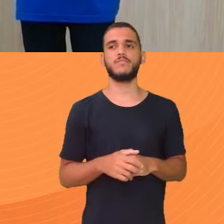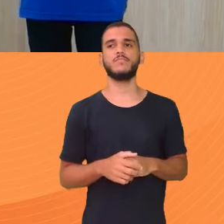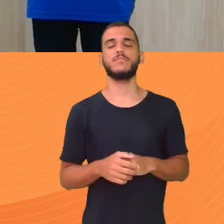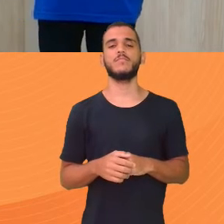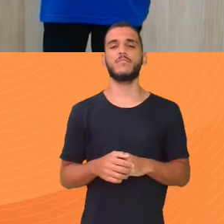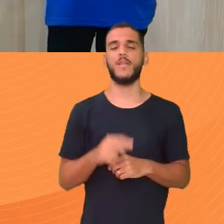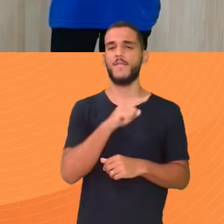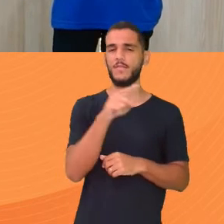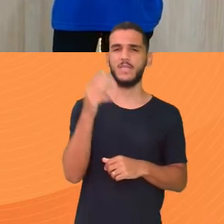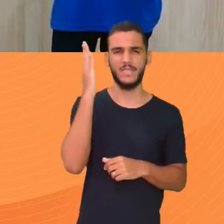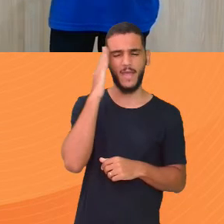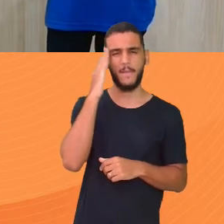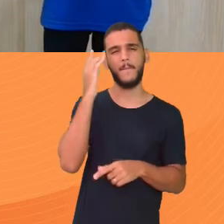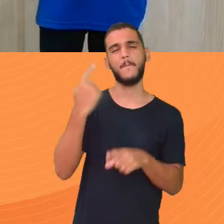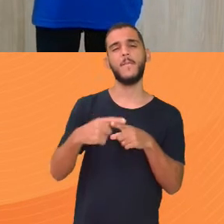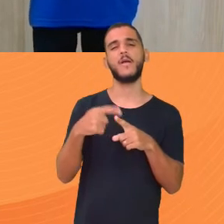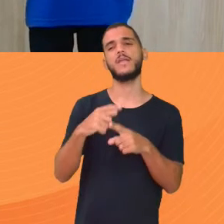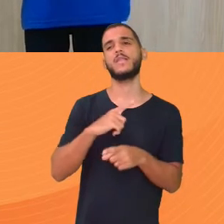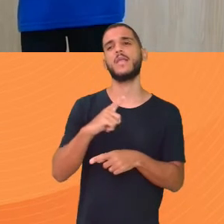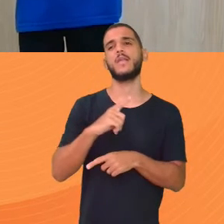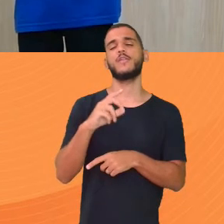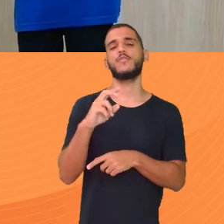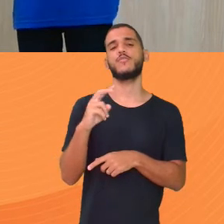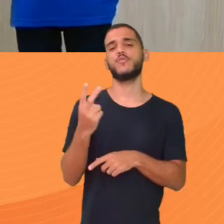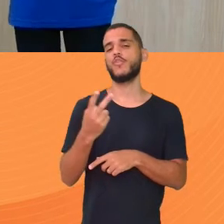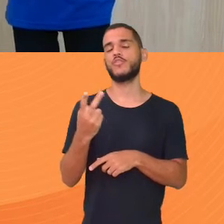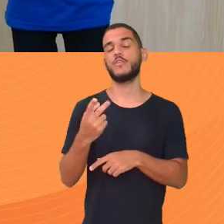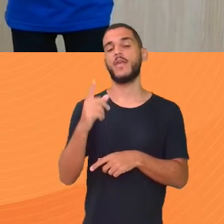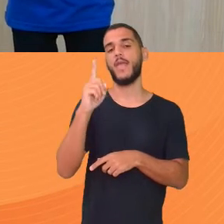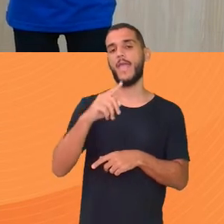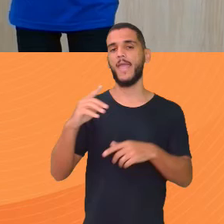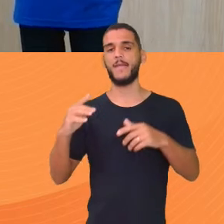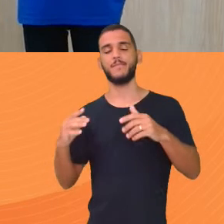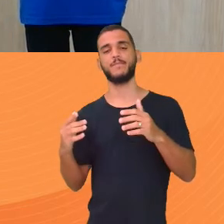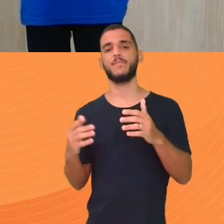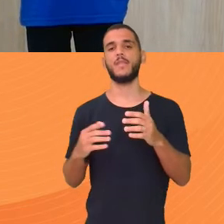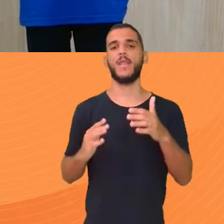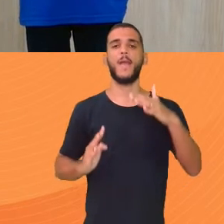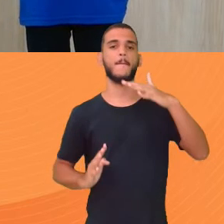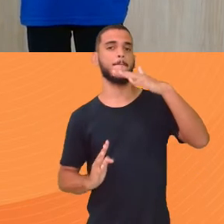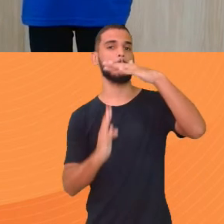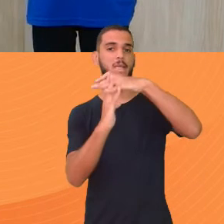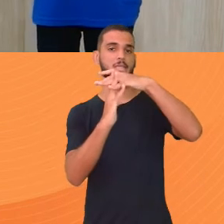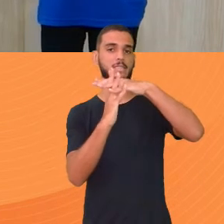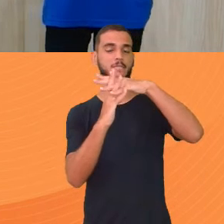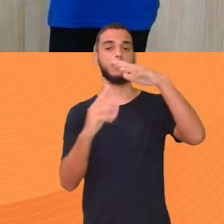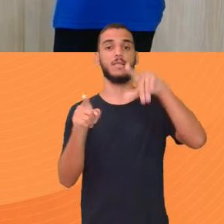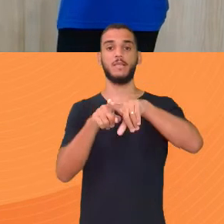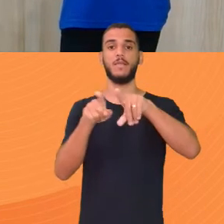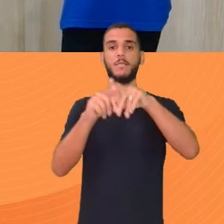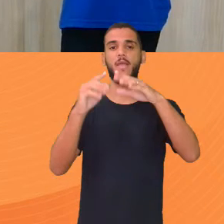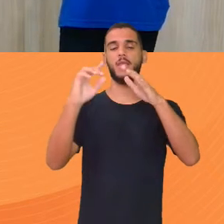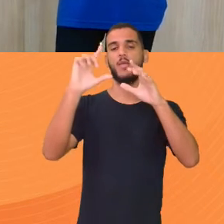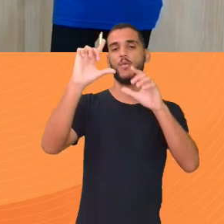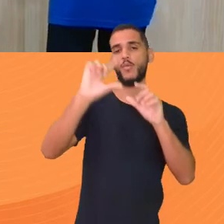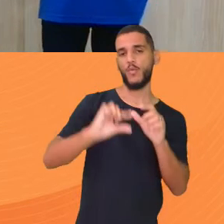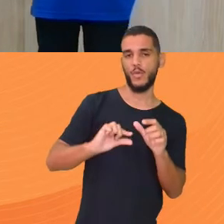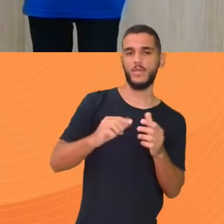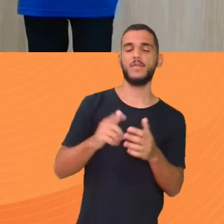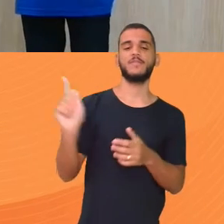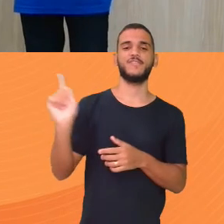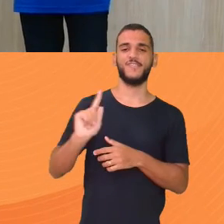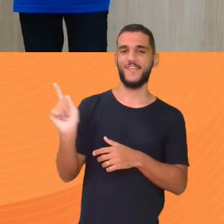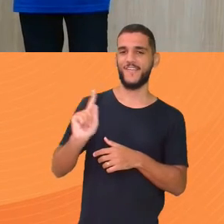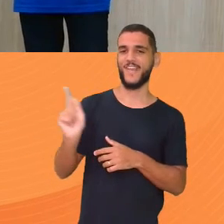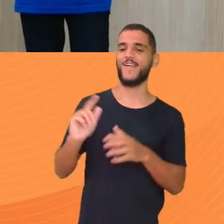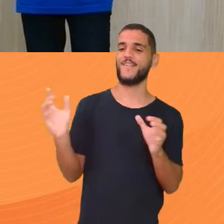17 Você sabe por que Tem dois Que é máxima E mínima Eles tiram a média A parte de geografia Chega aí de novo